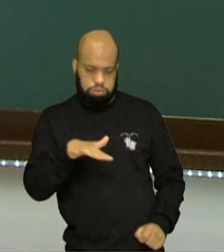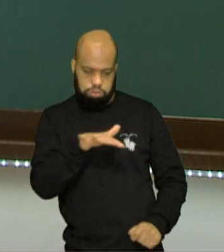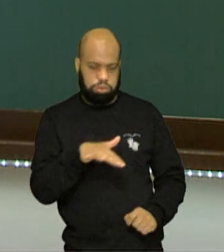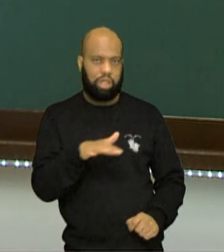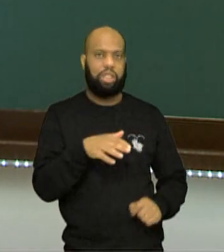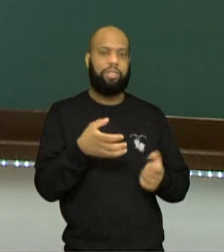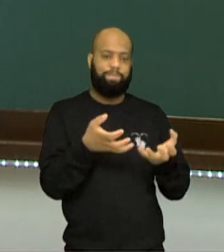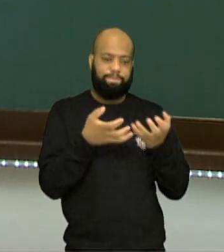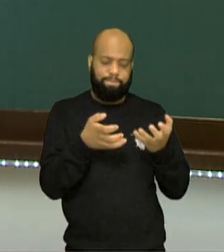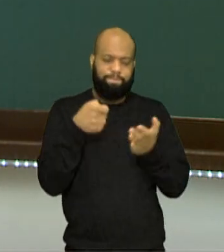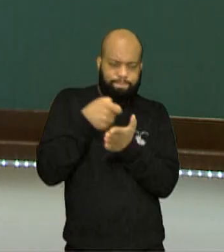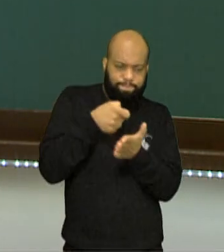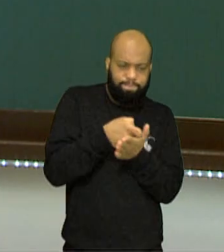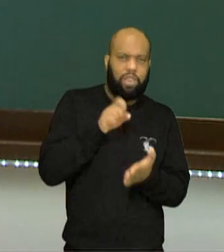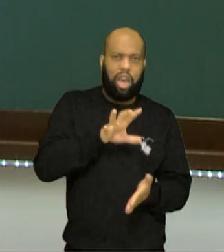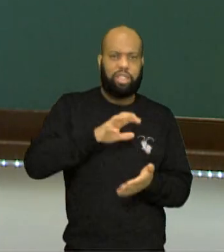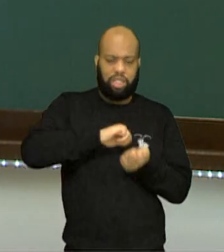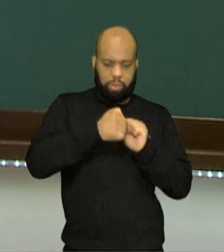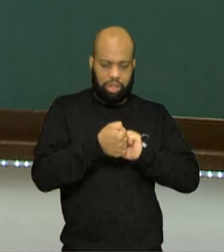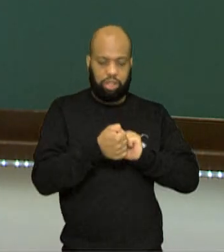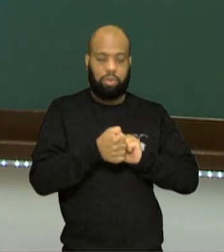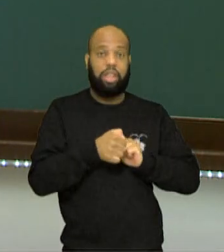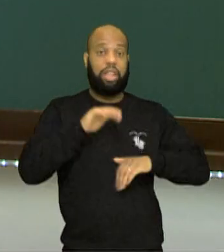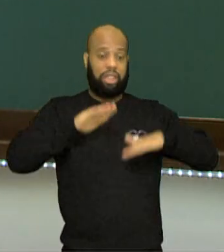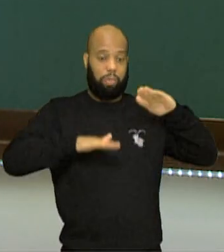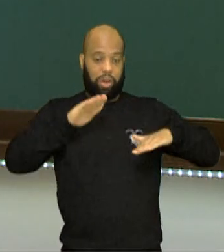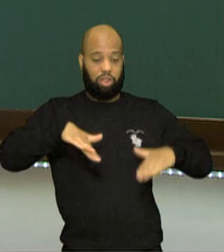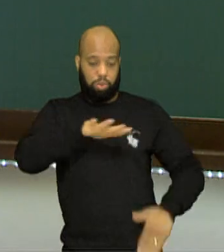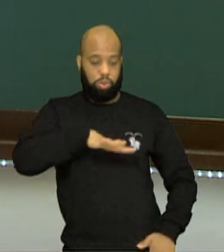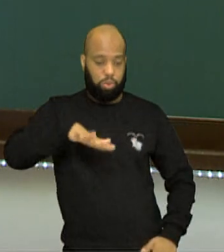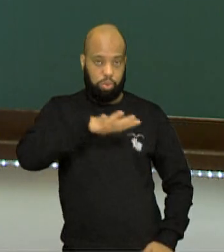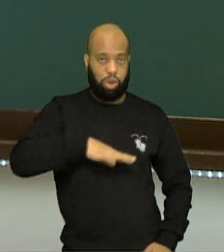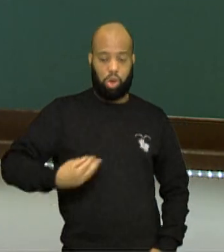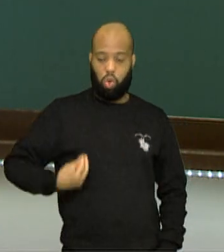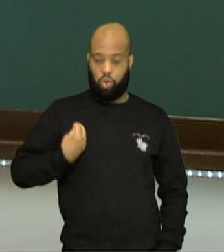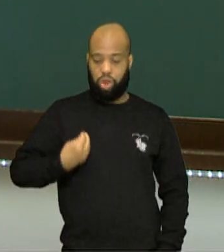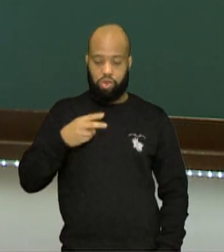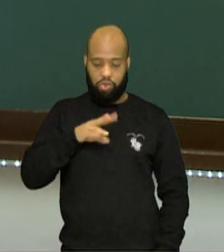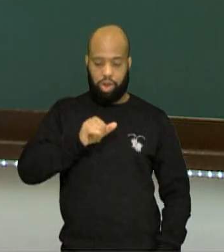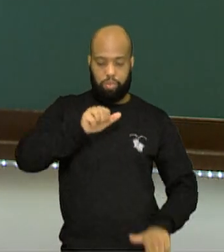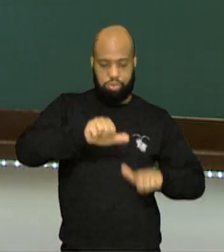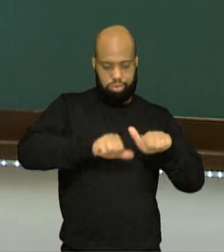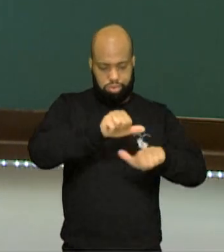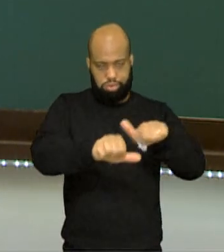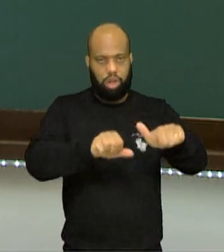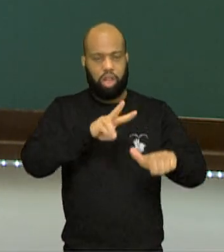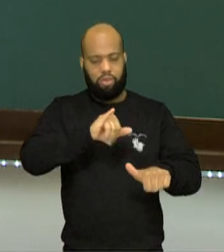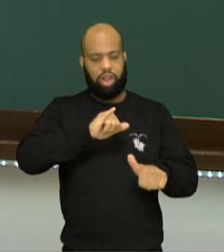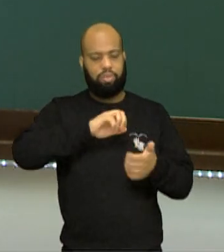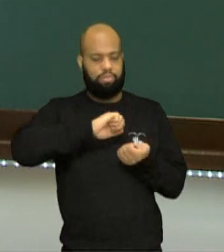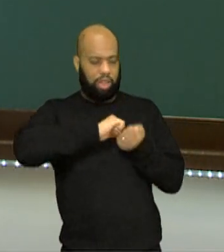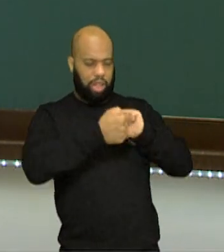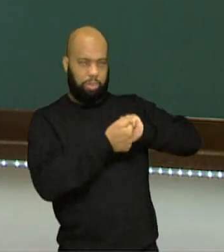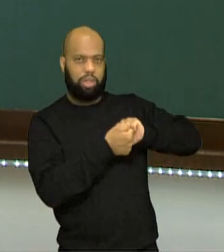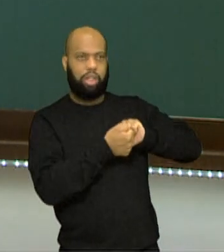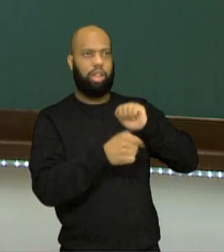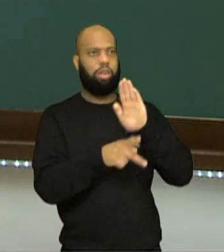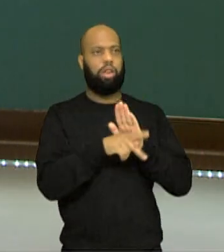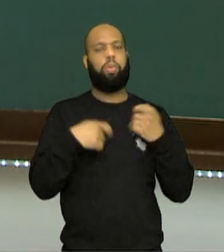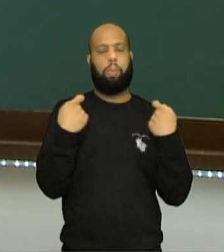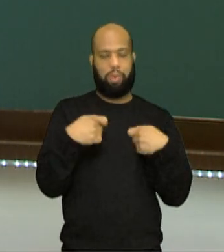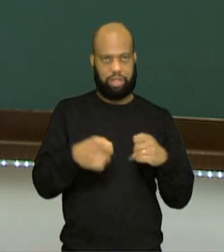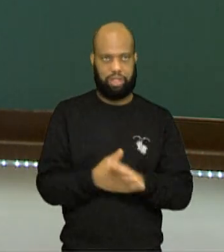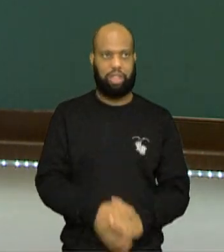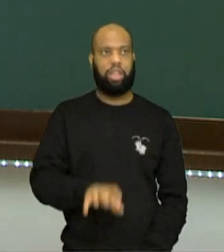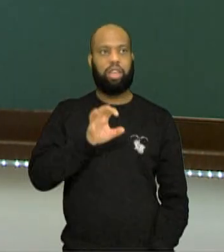adaptações e aí, conforme o ambiente, os seres vivos iam se modificando para se adaptar, né? Aquela necessidade.